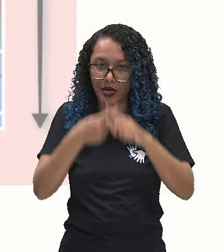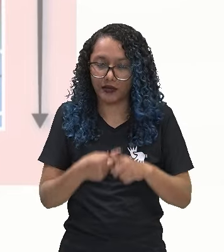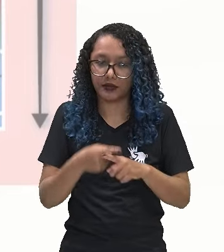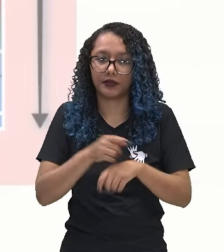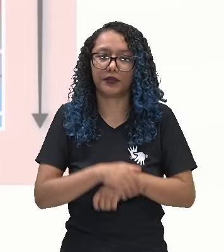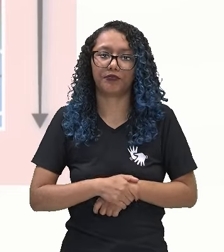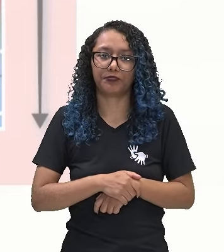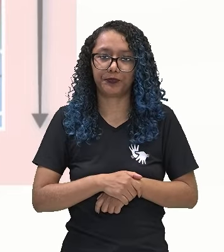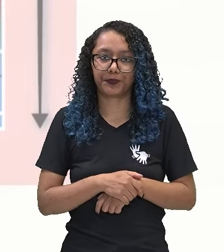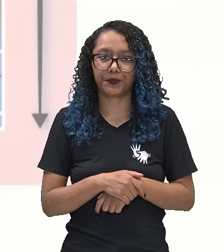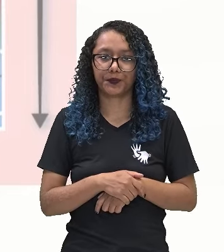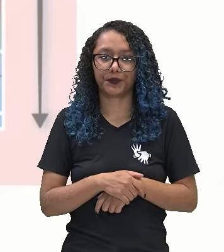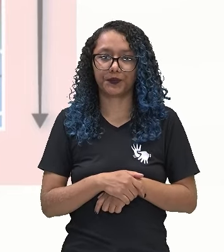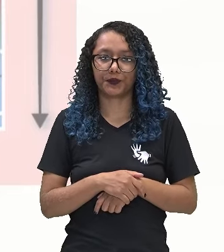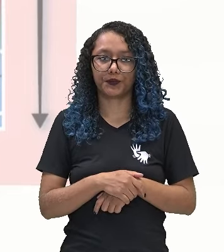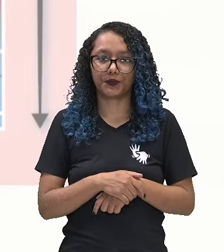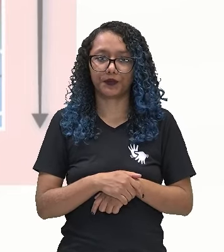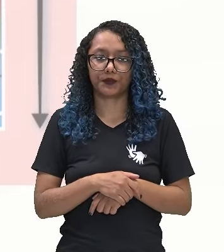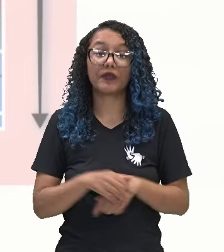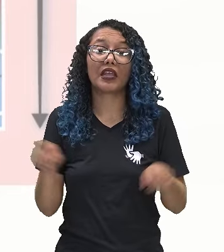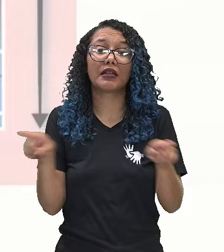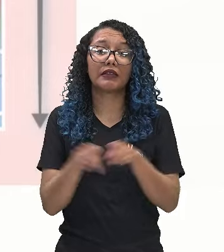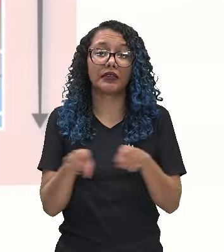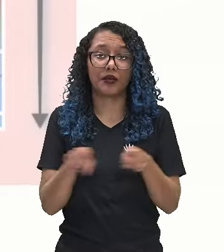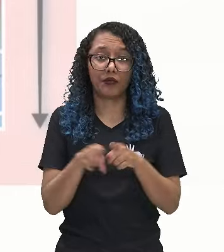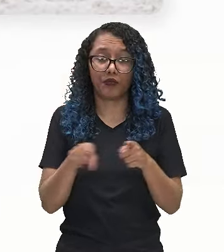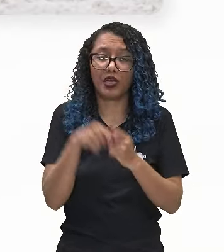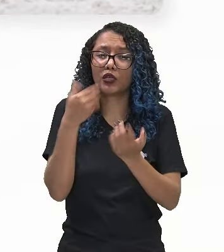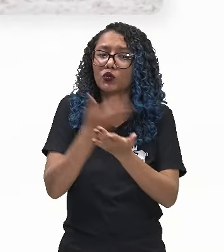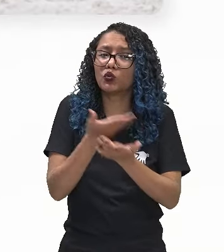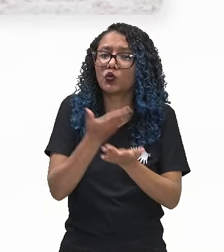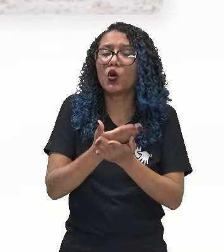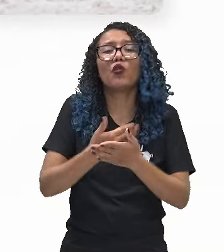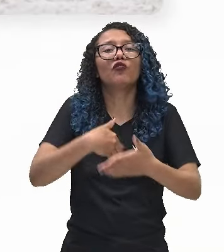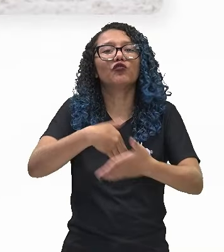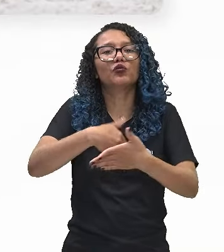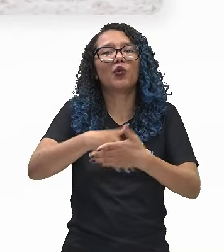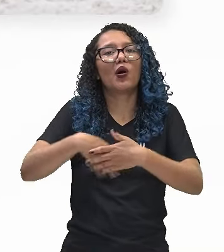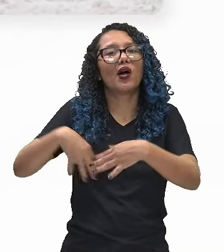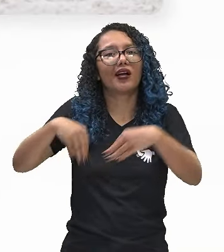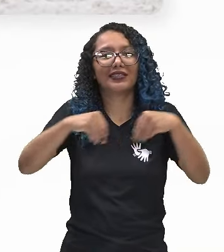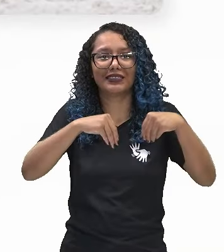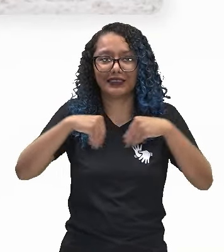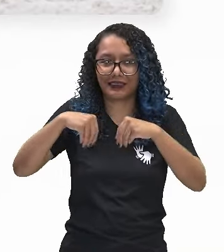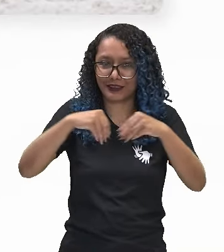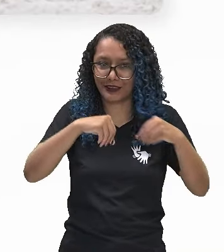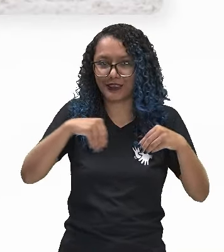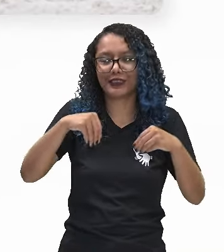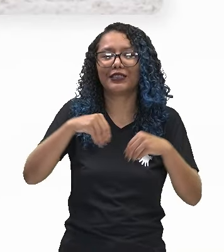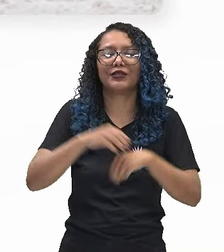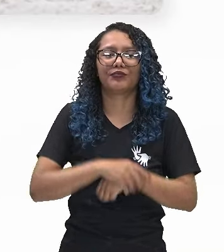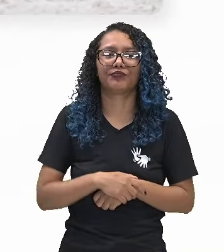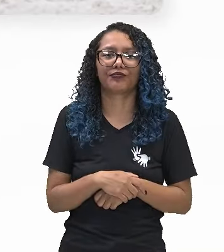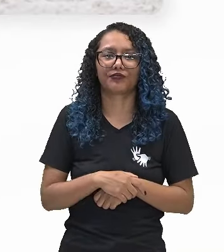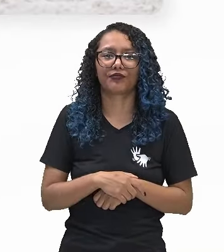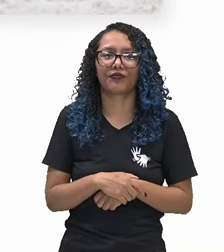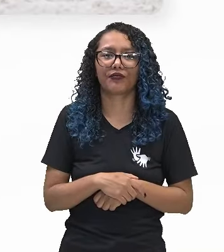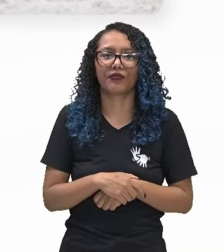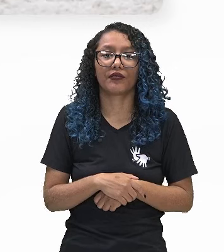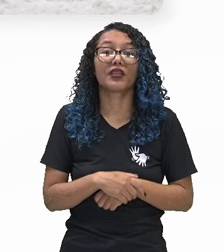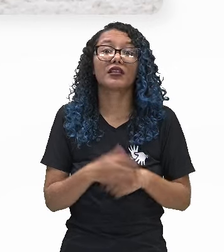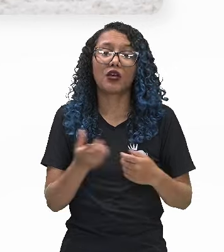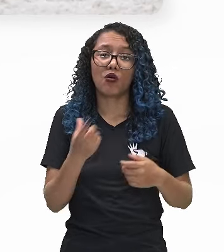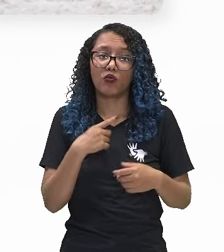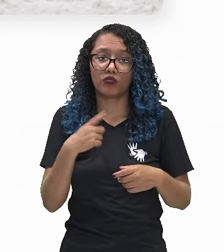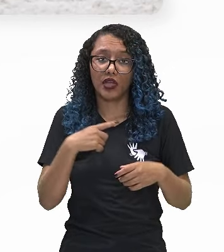Após esse conteúdo, nós falamos sobre o futebol de areia. E nós aprendemos que pratica-se num campo com no mínimo